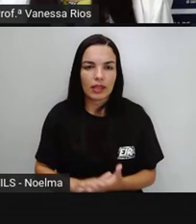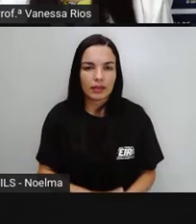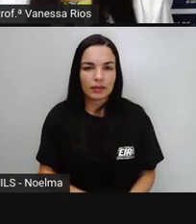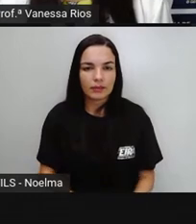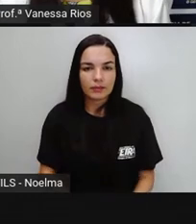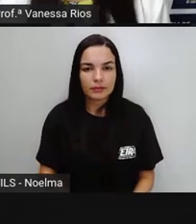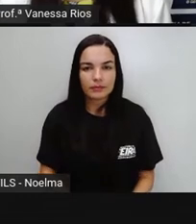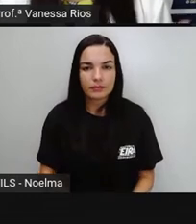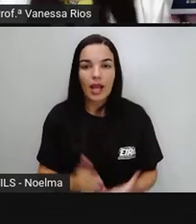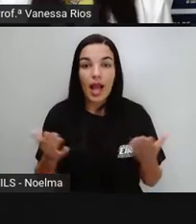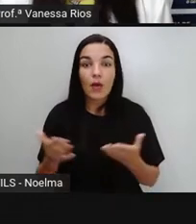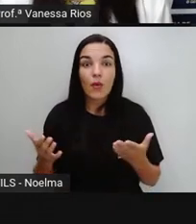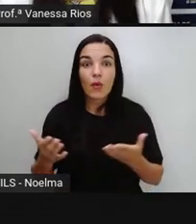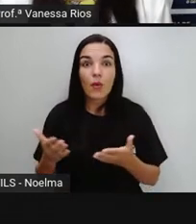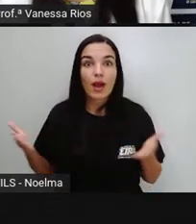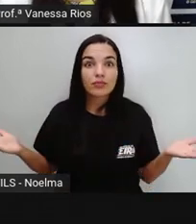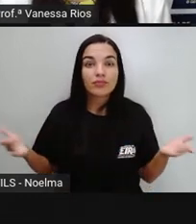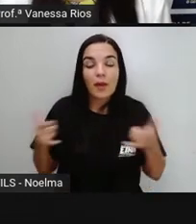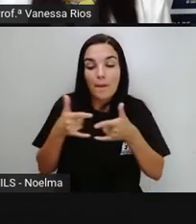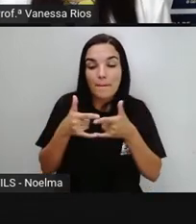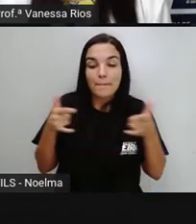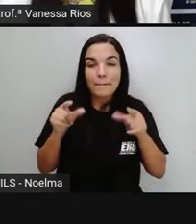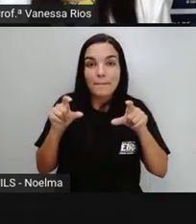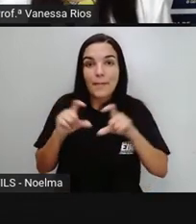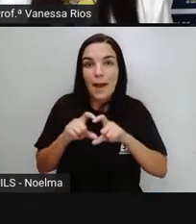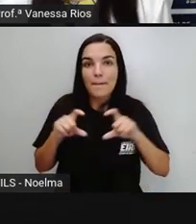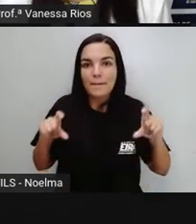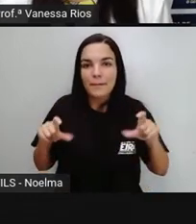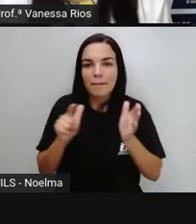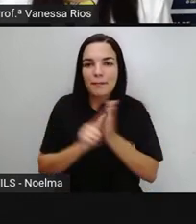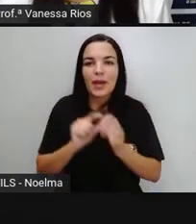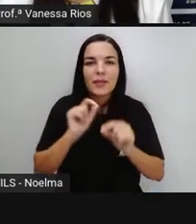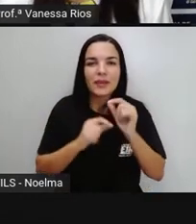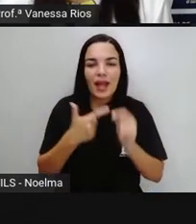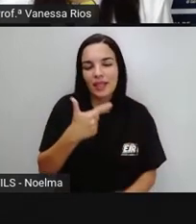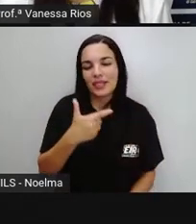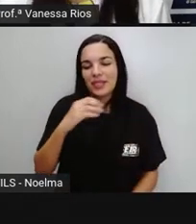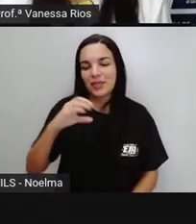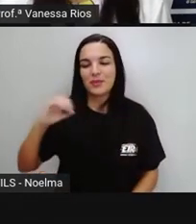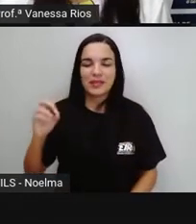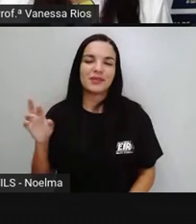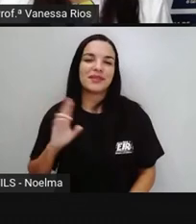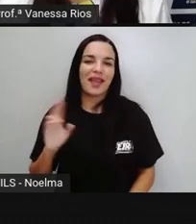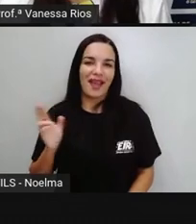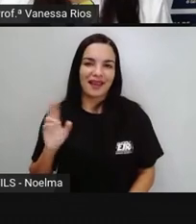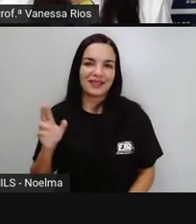recentemente Chegou Entre as cédulas A cédula De 200 reais